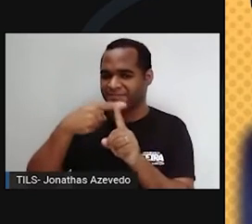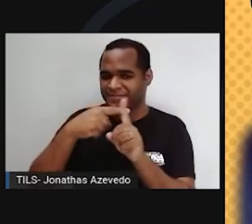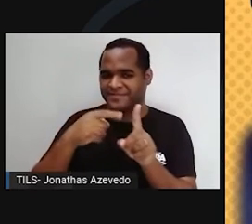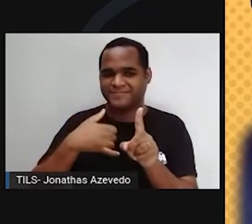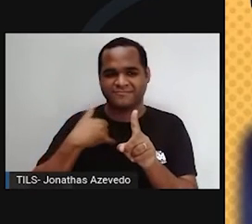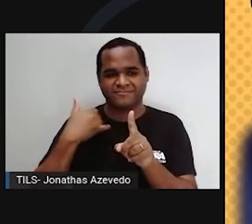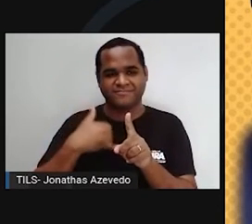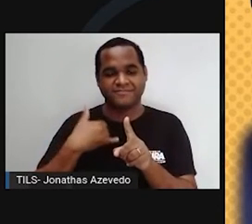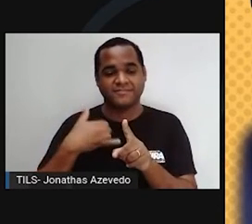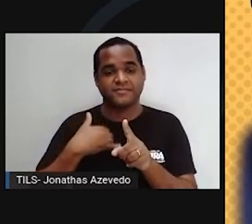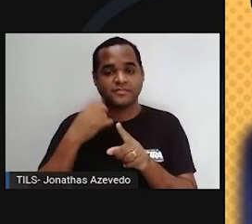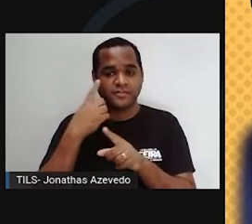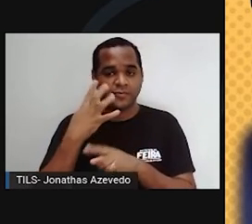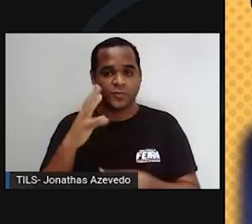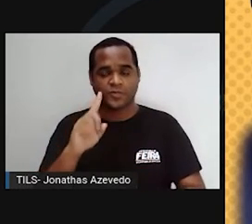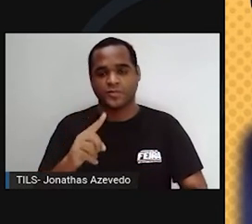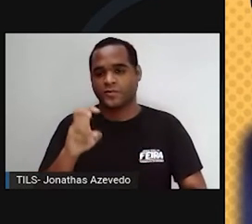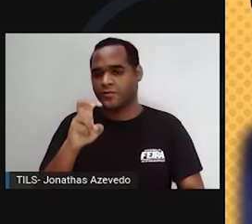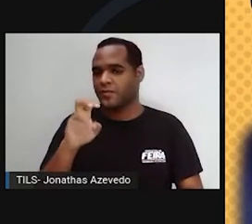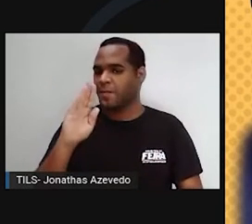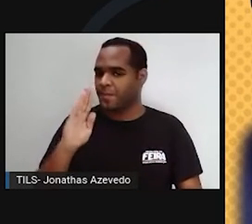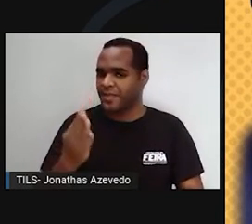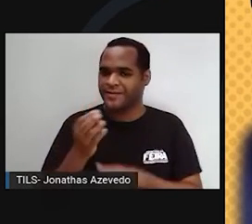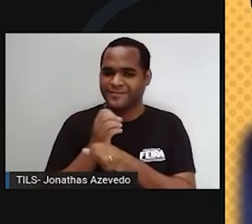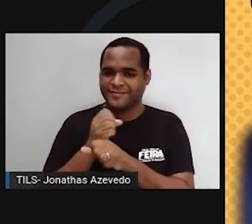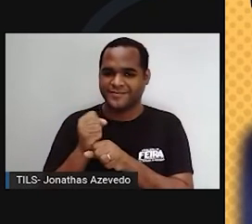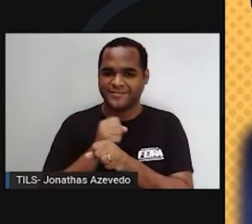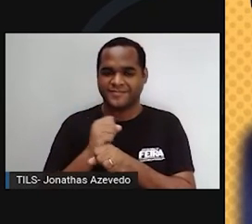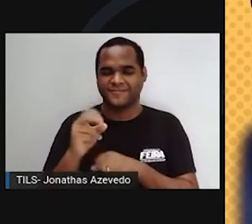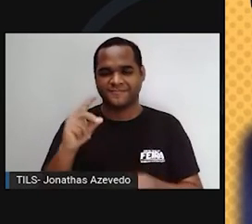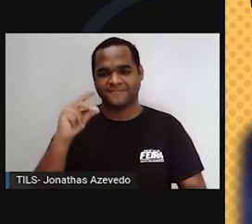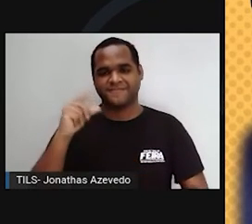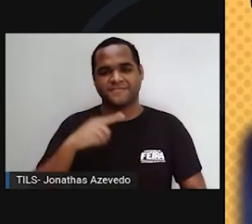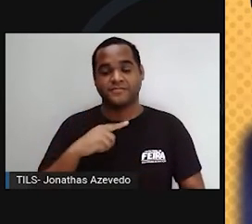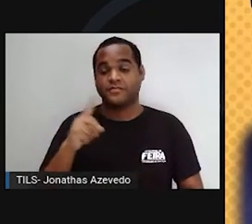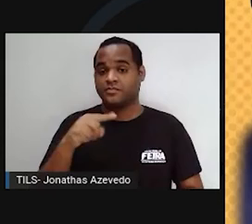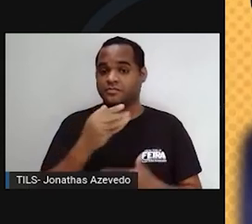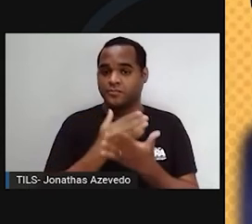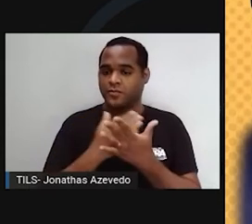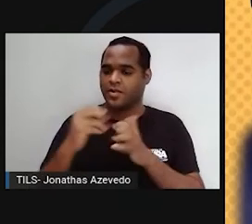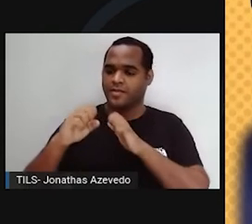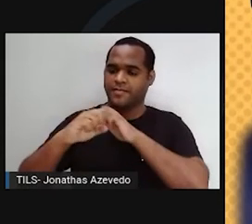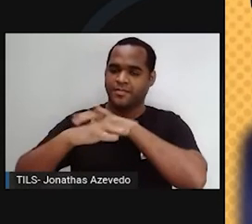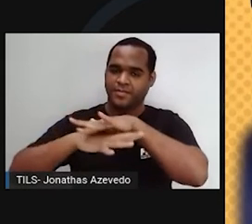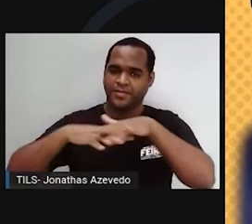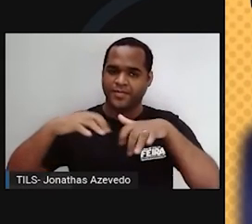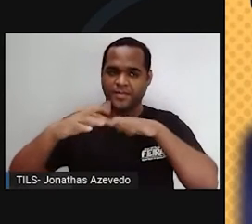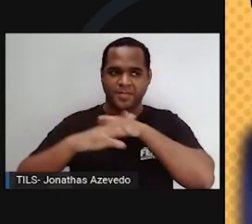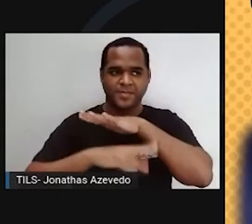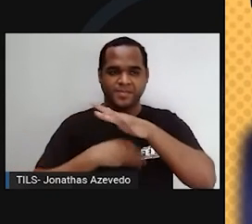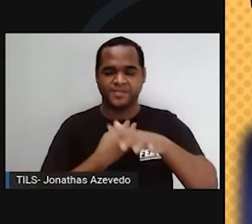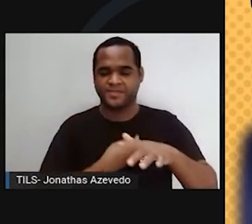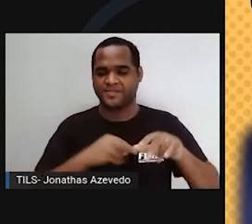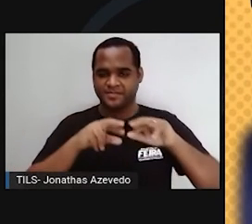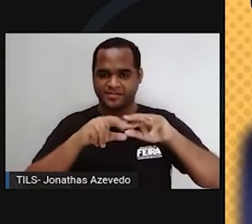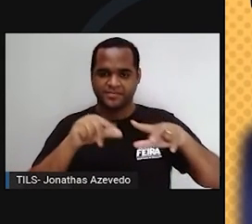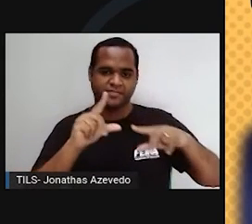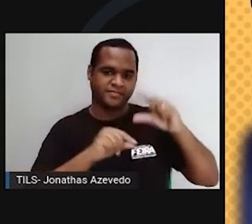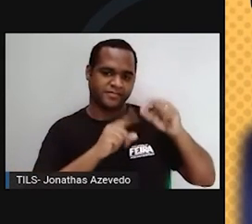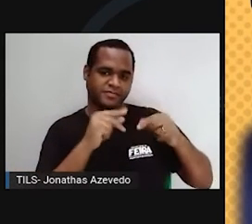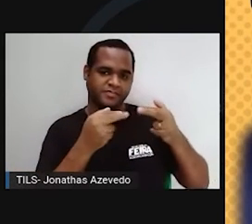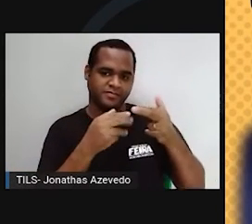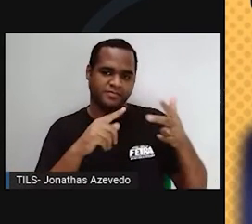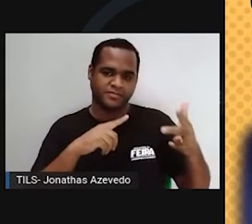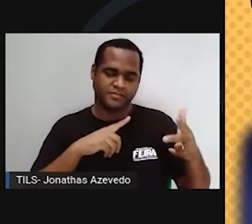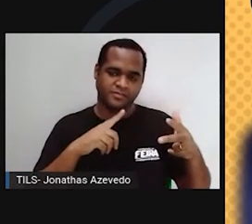existe há aproximadamente 4,5 bilhões de anos. No início da vida, a maioria das estrelas apresenta um disco